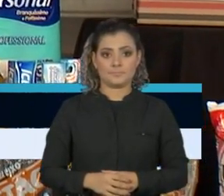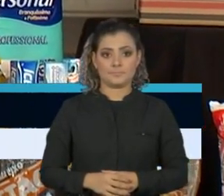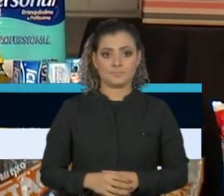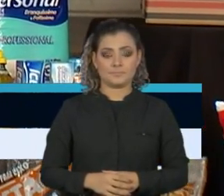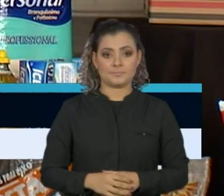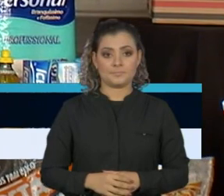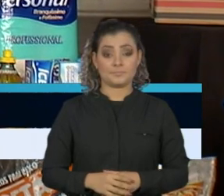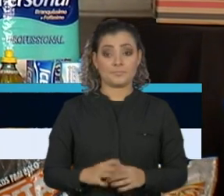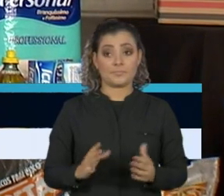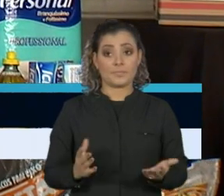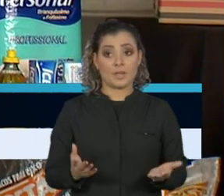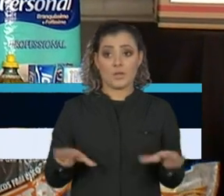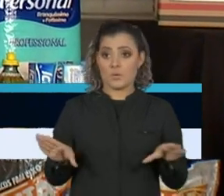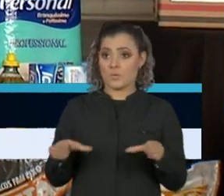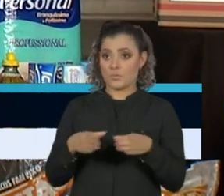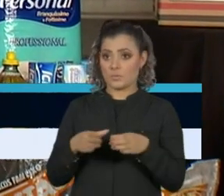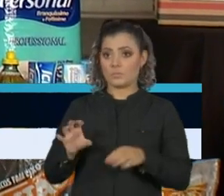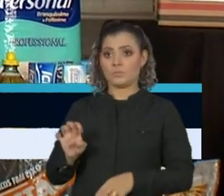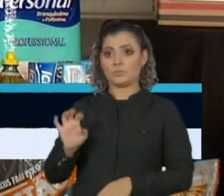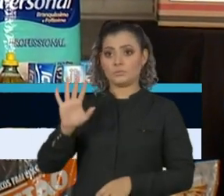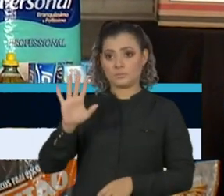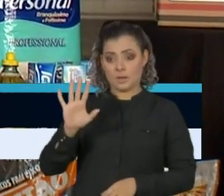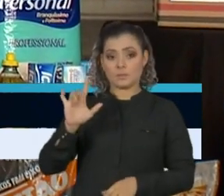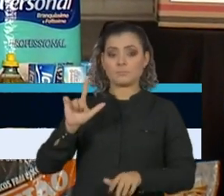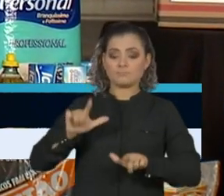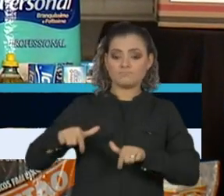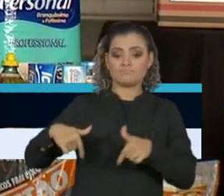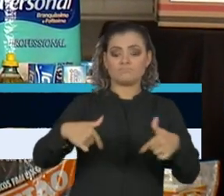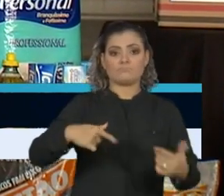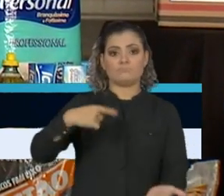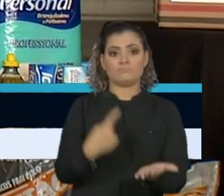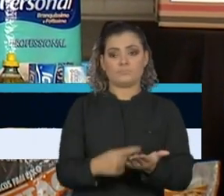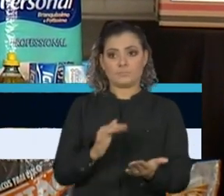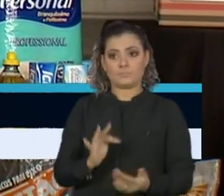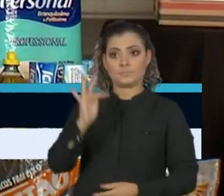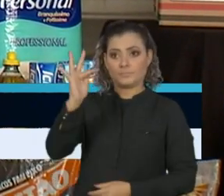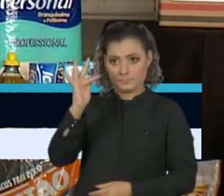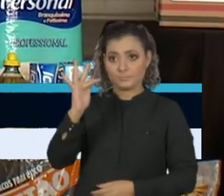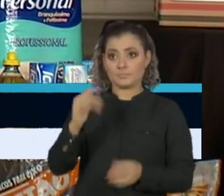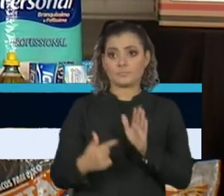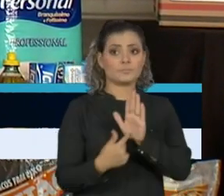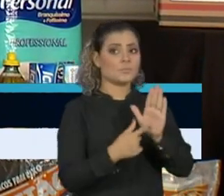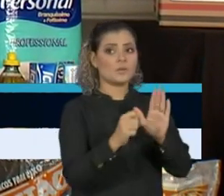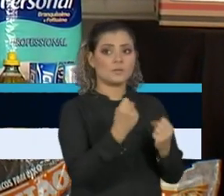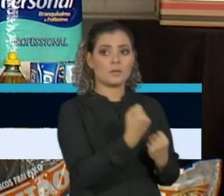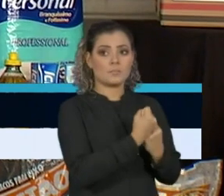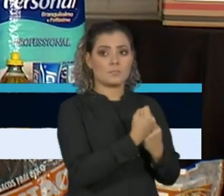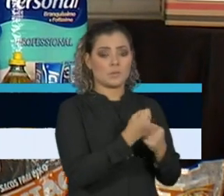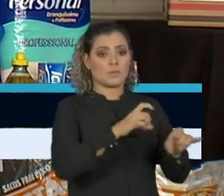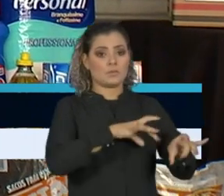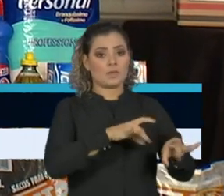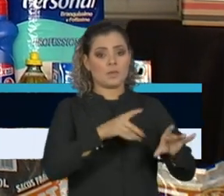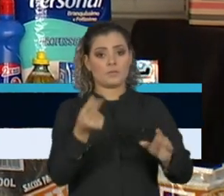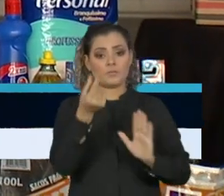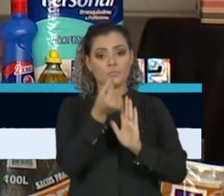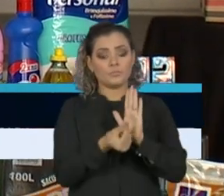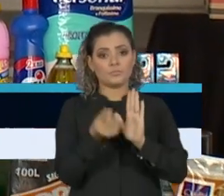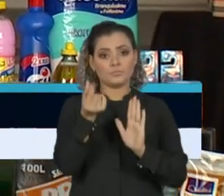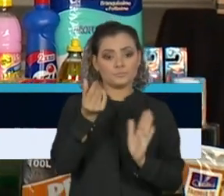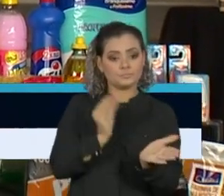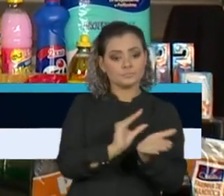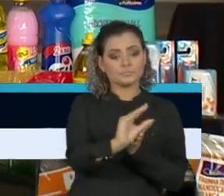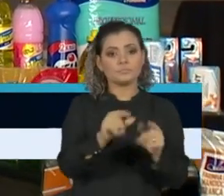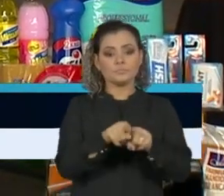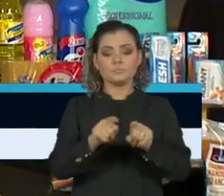A atuação do Estado na perspectiva do Pacto Federativo pressupõe apoio técnico e financeiro, além da